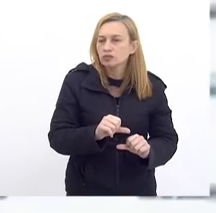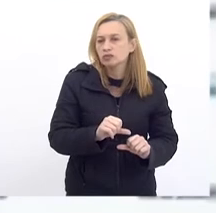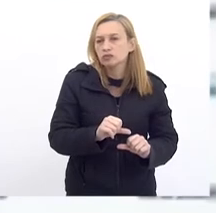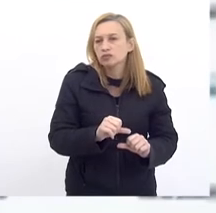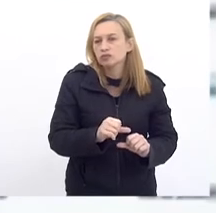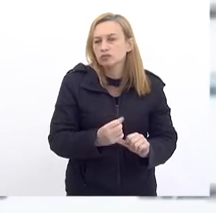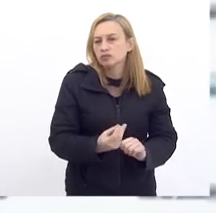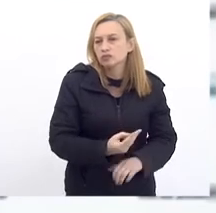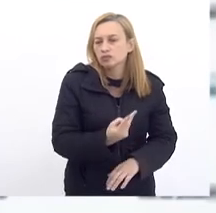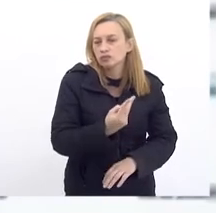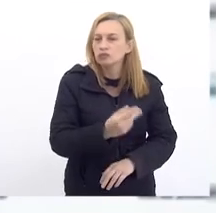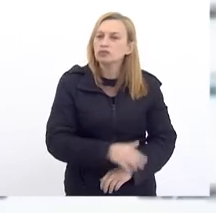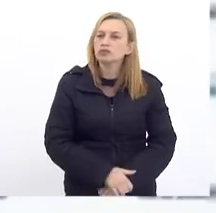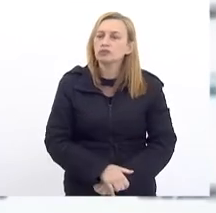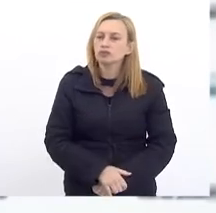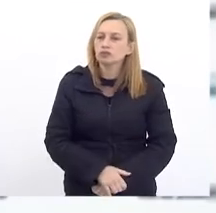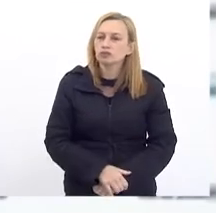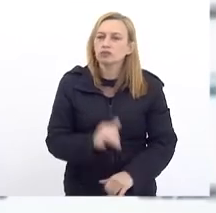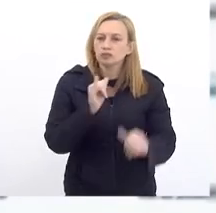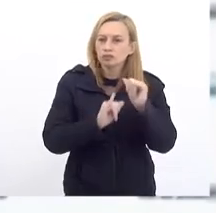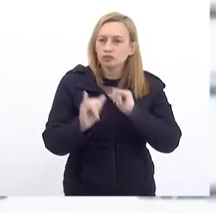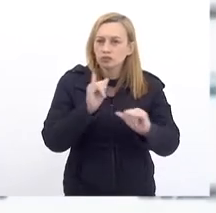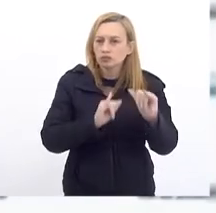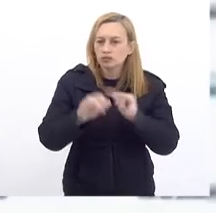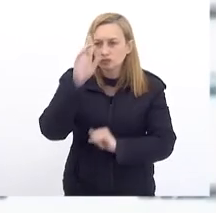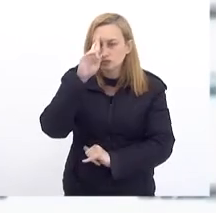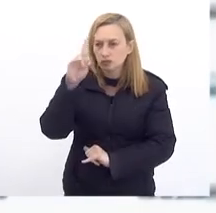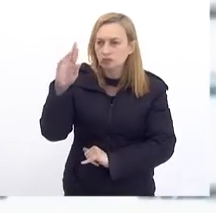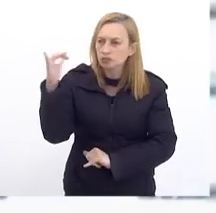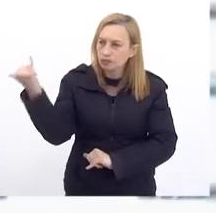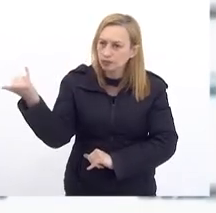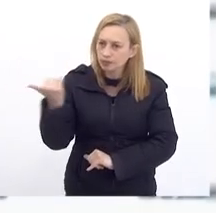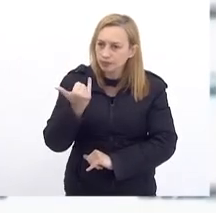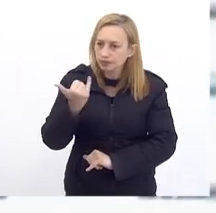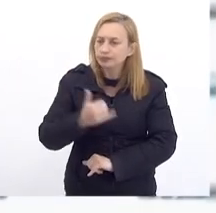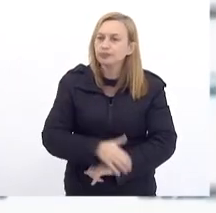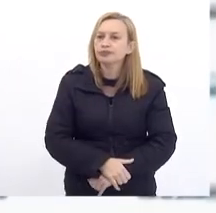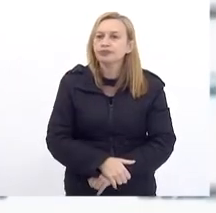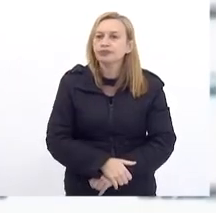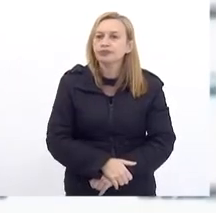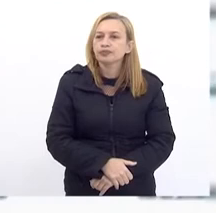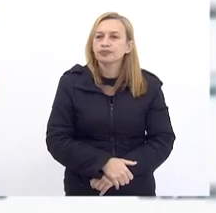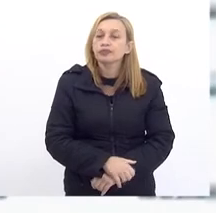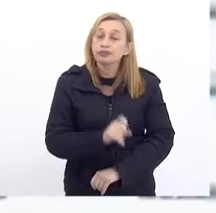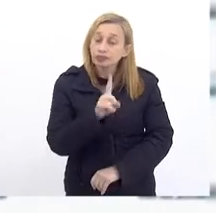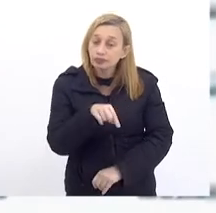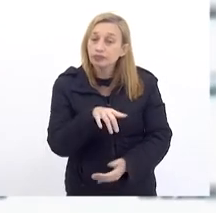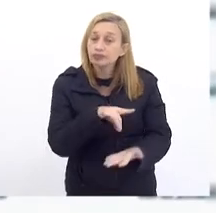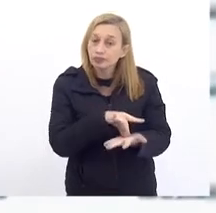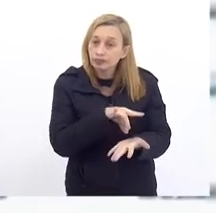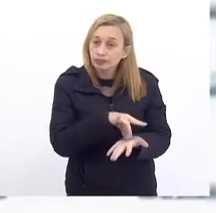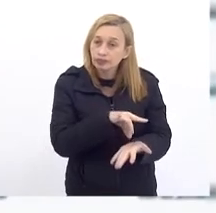Essa notícia Essa Que Vossa Excelência Trouxe Ela é Realmente